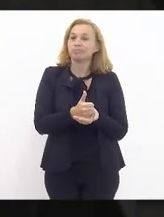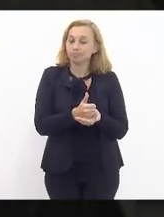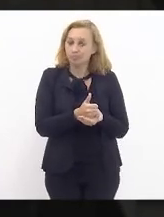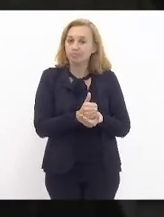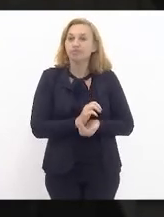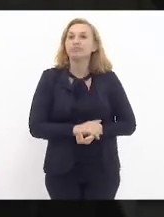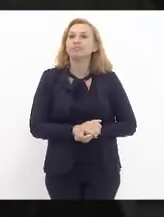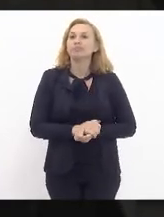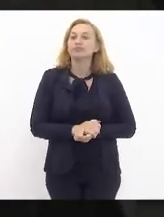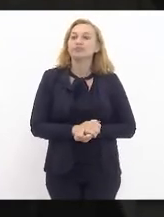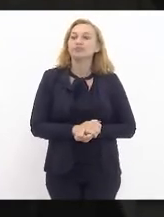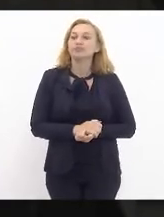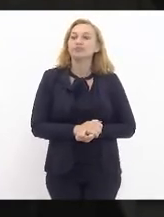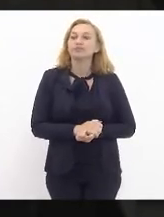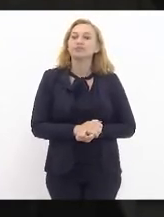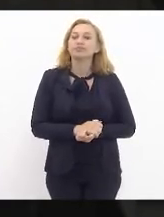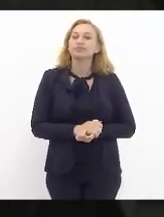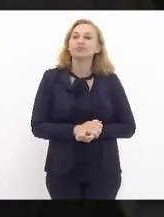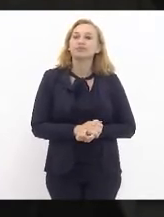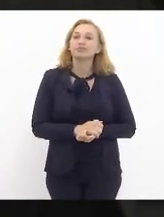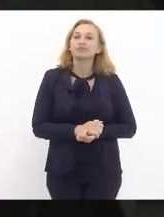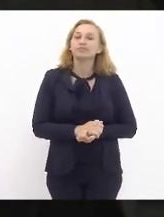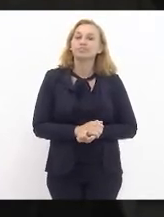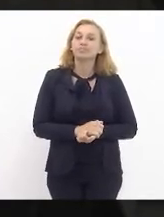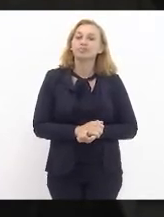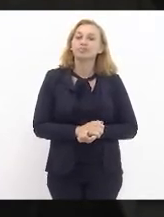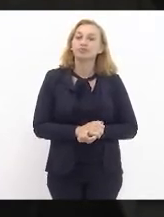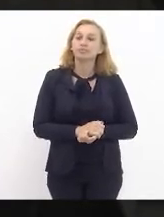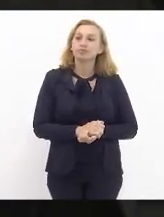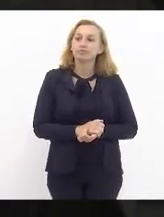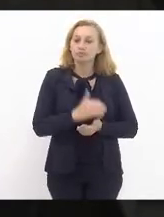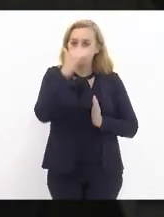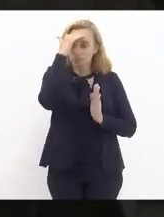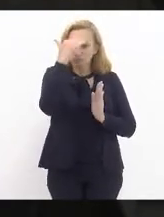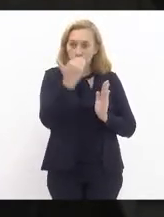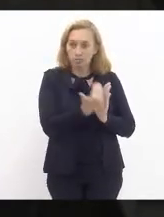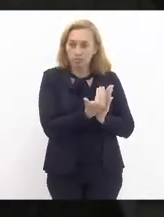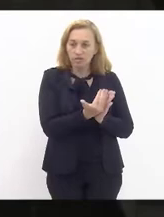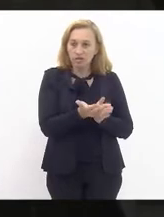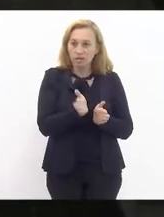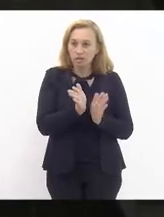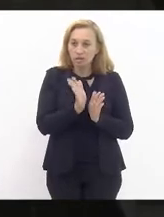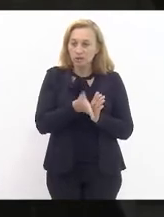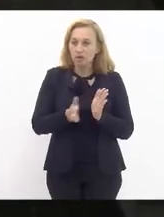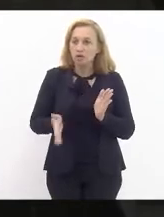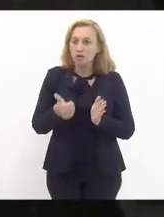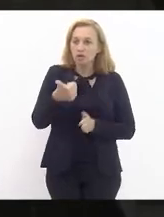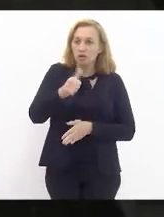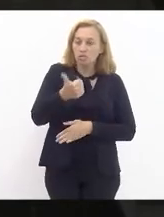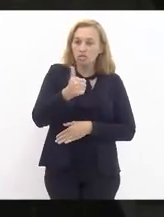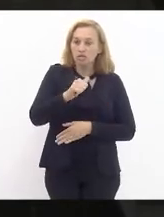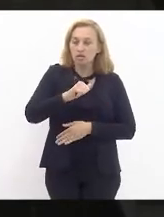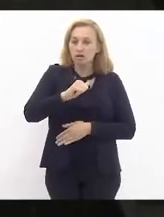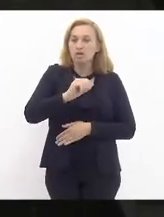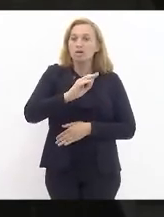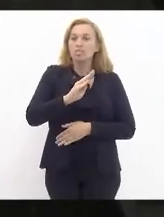acumuladas, liquidadas, estão na ordem de 11 bilhões e 300.